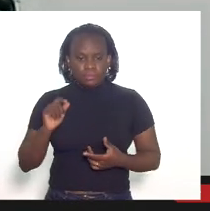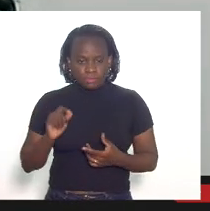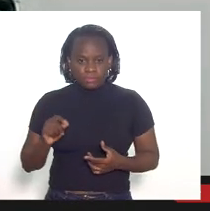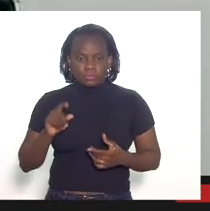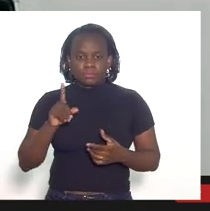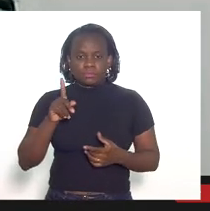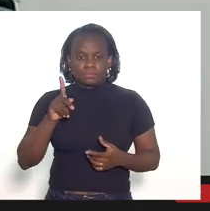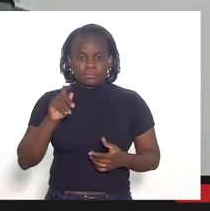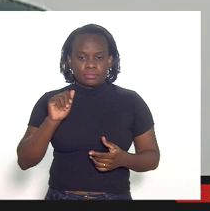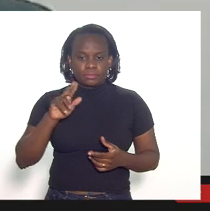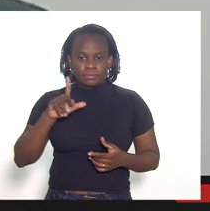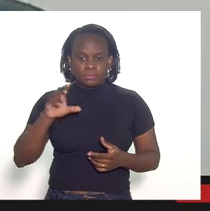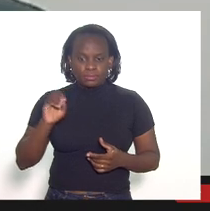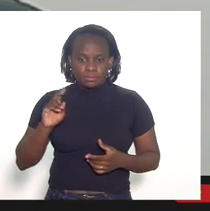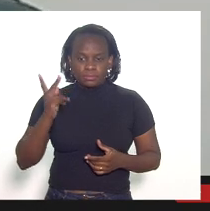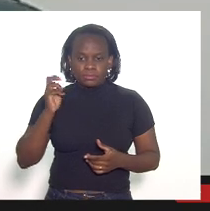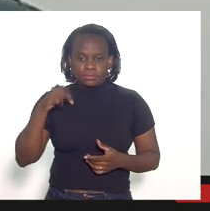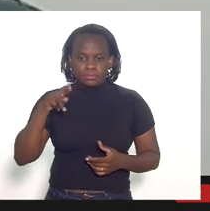doutor Paulo Henrique